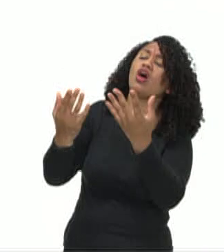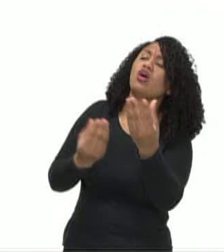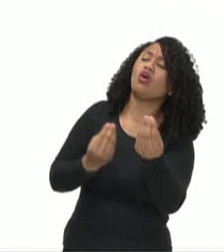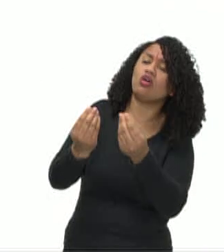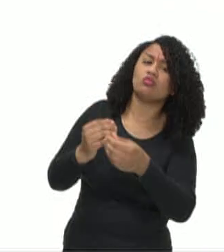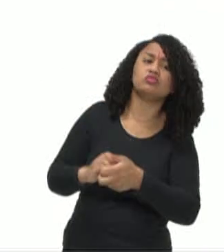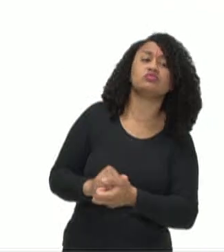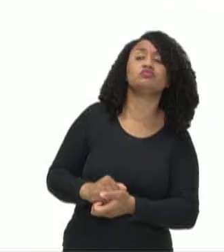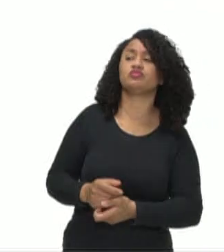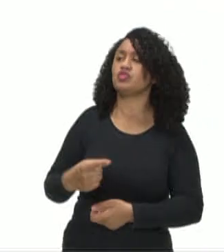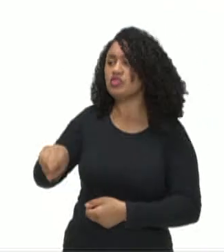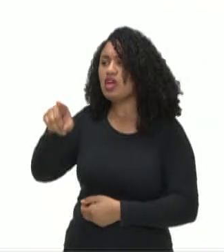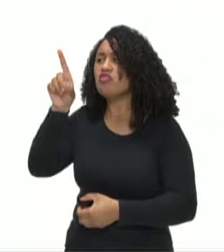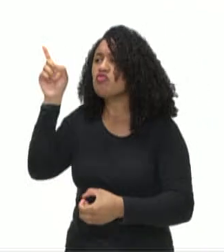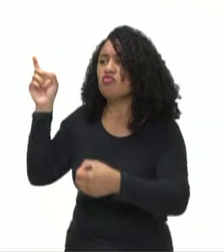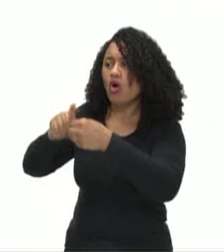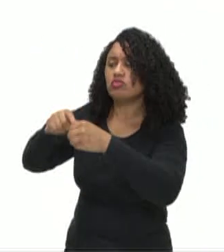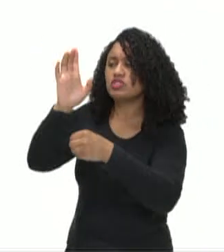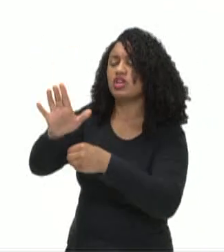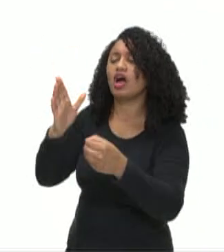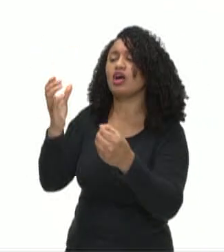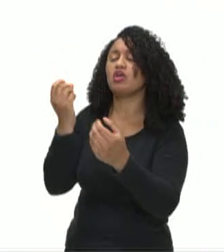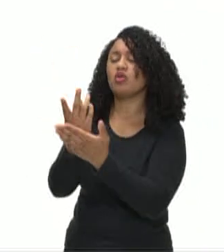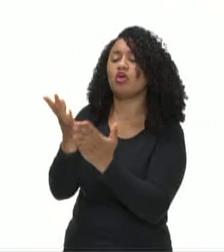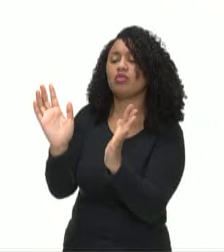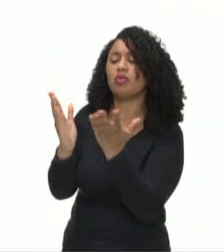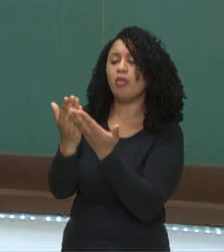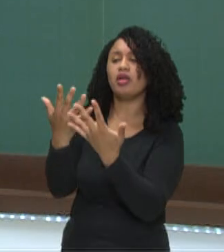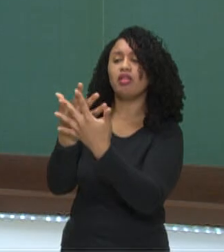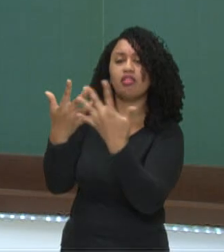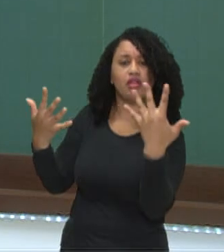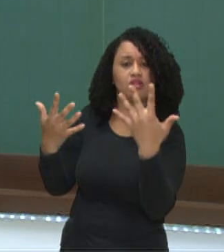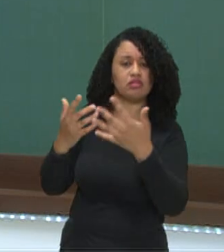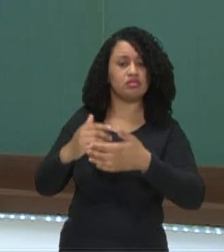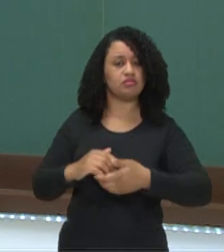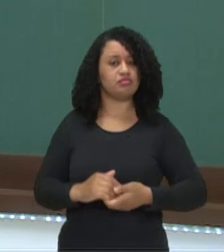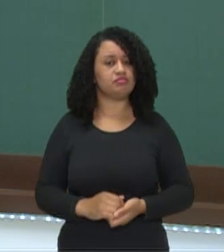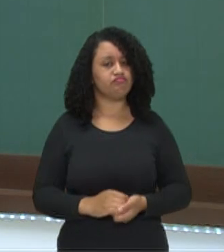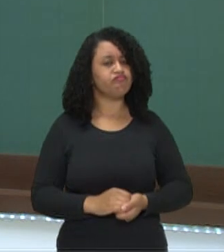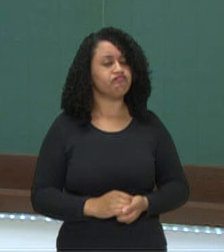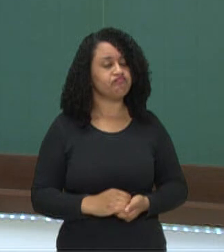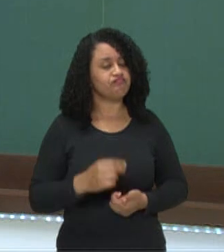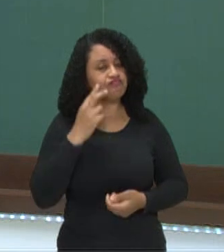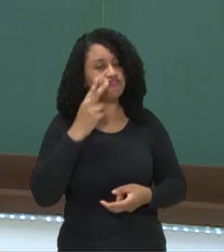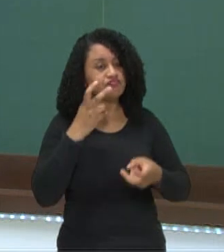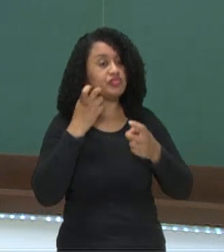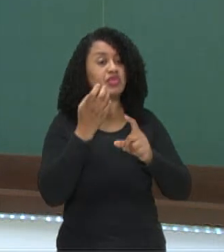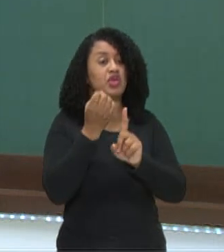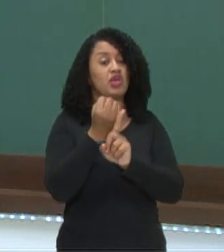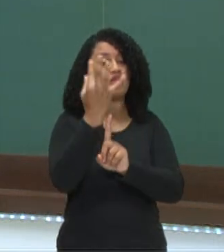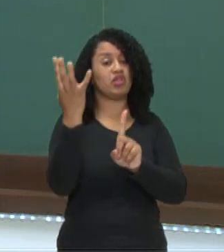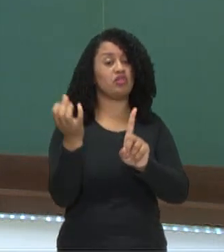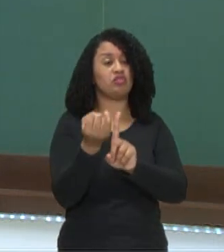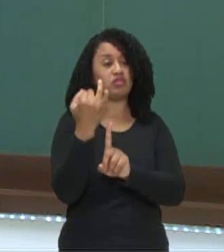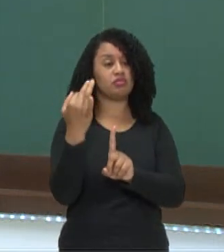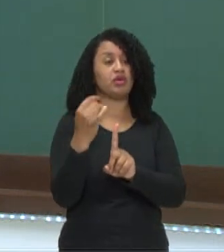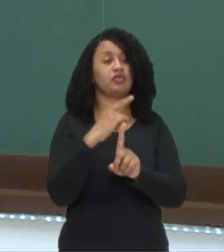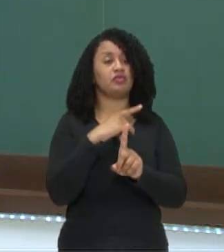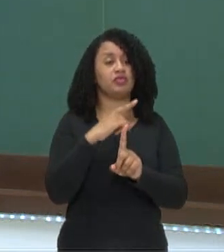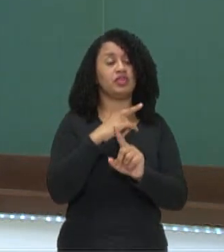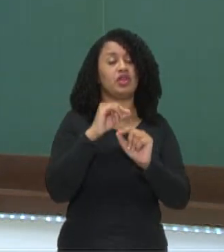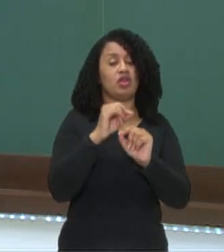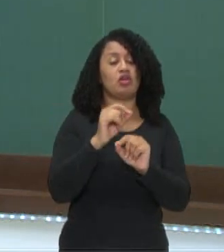Voltem já e comprem uma porta de tela. Reparem na questão não verbal. Temos aqui